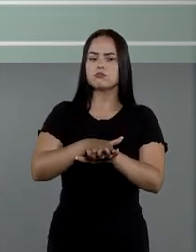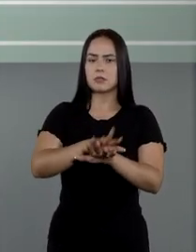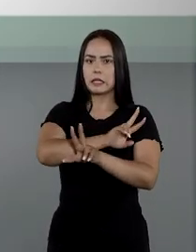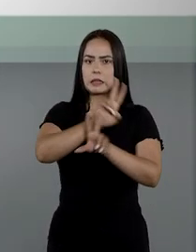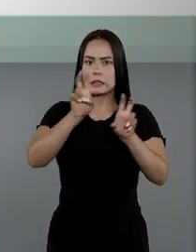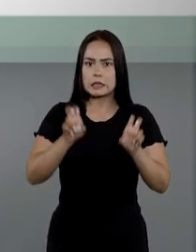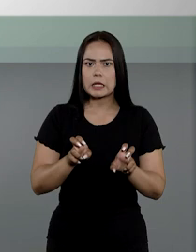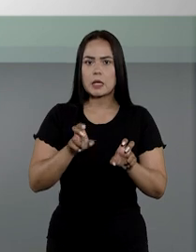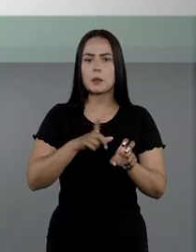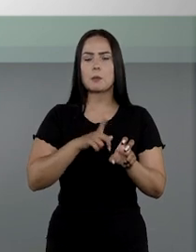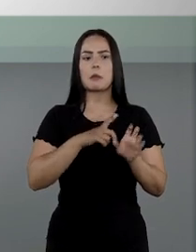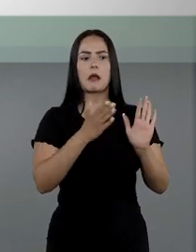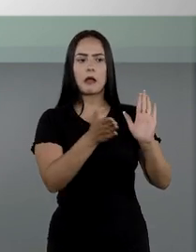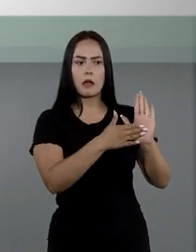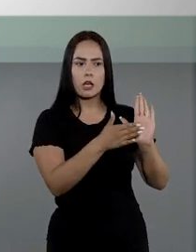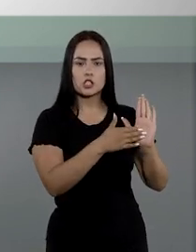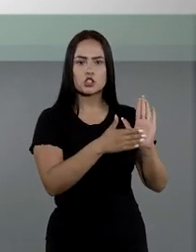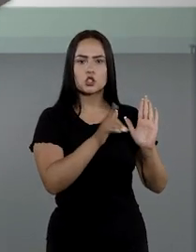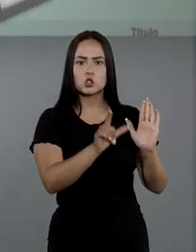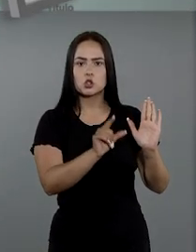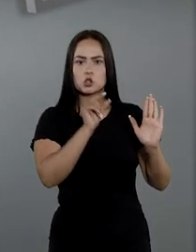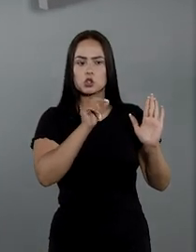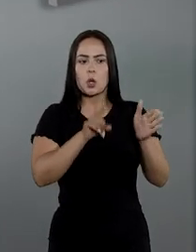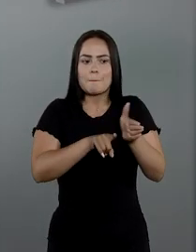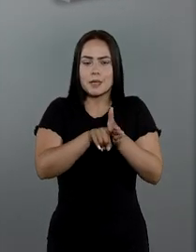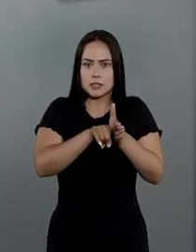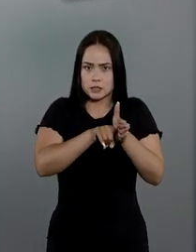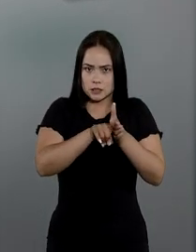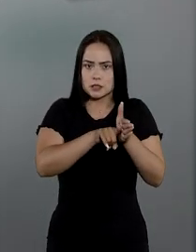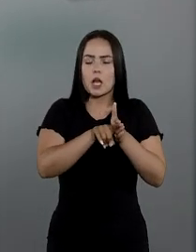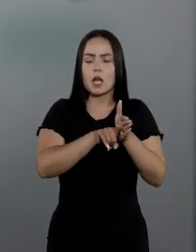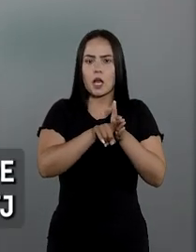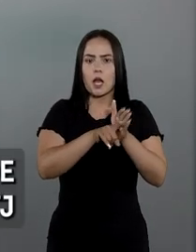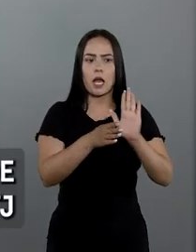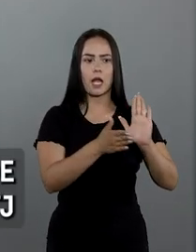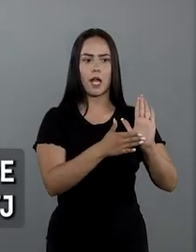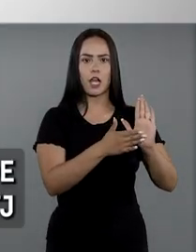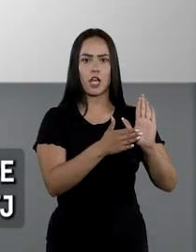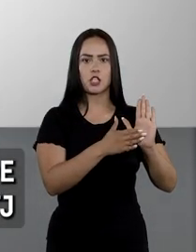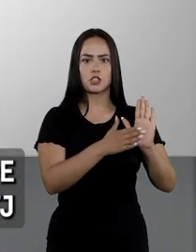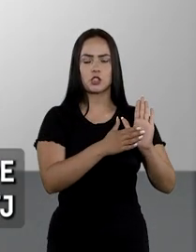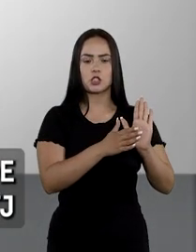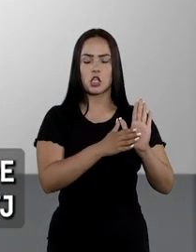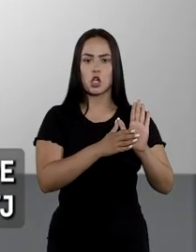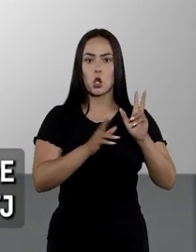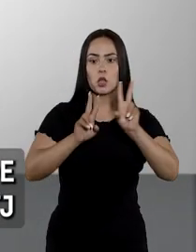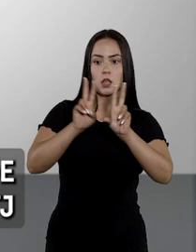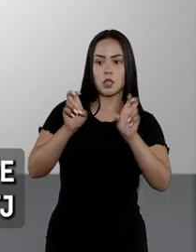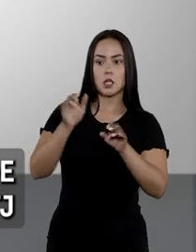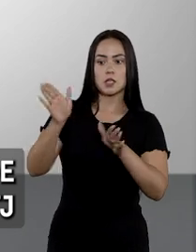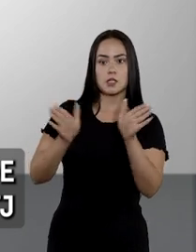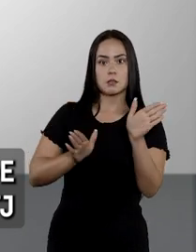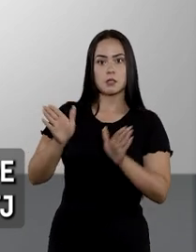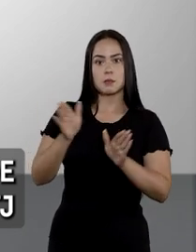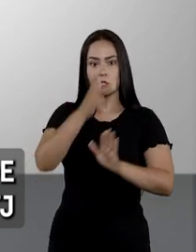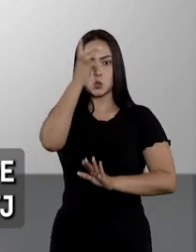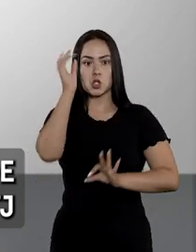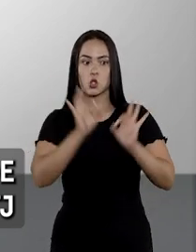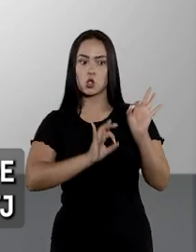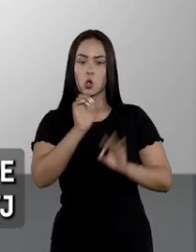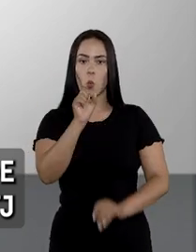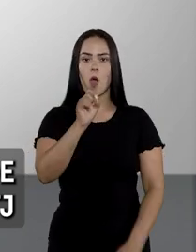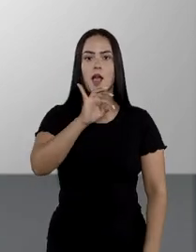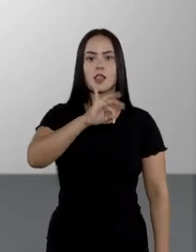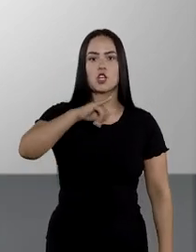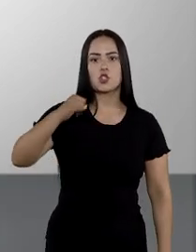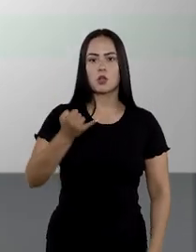Em Assunto, digite Cartilha, selecione Pesquisar, Cartilha sobre Acessibilidade para Gestores